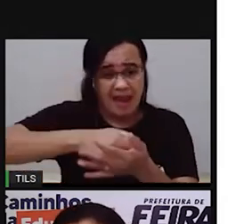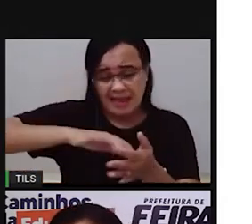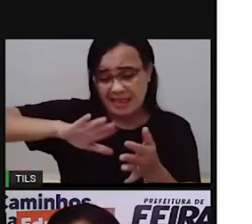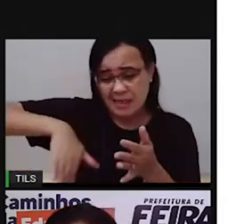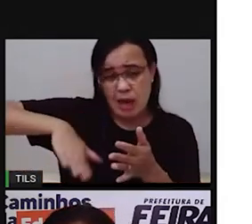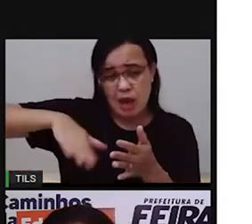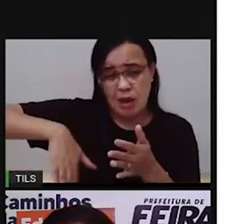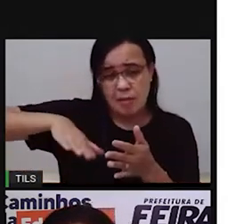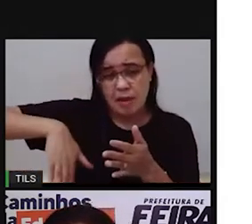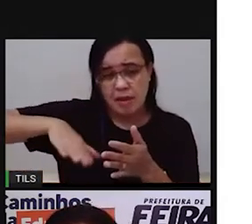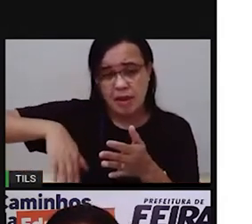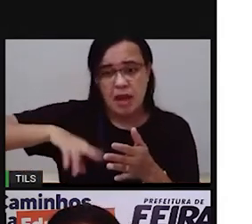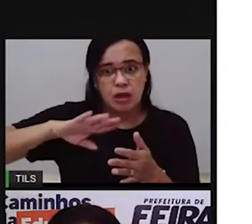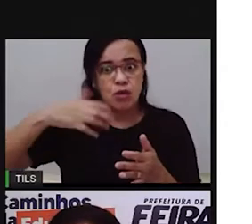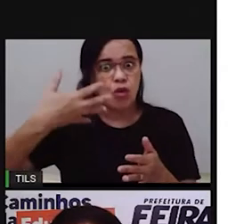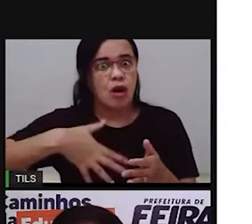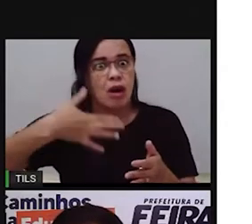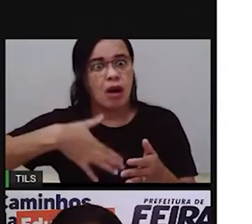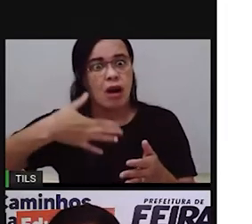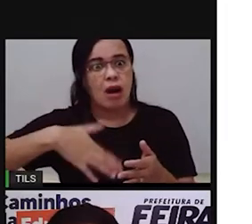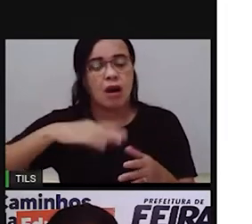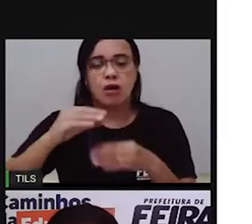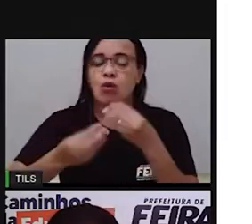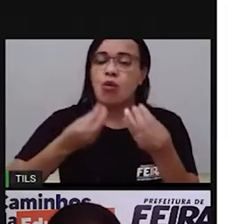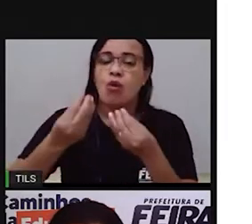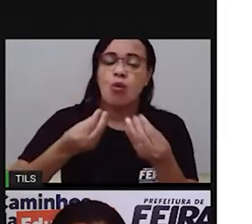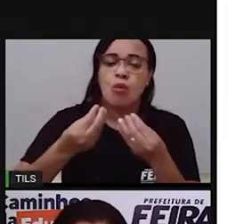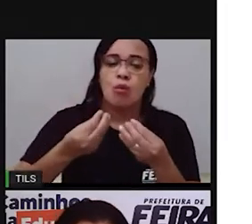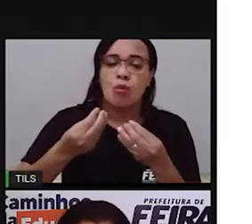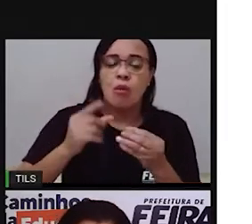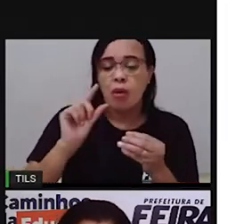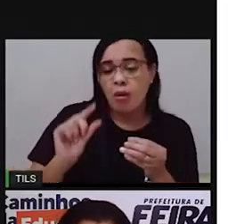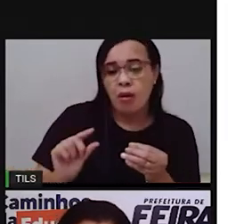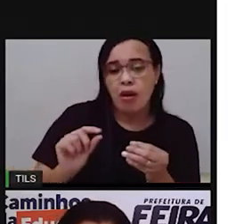ou um valor barato é um valor alto ou um valor baixo